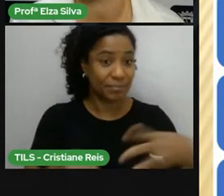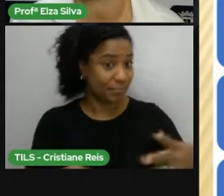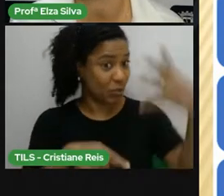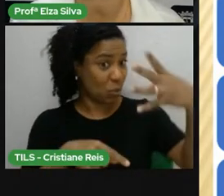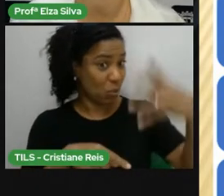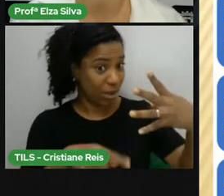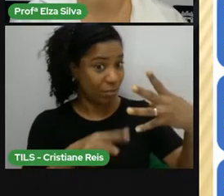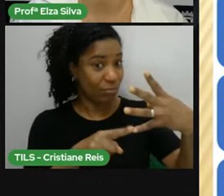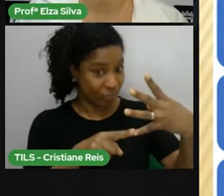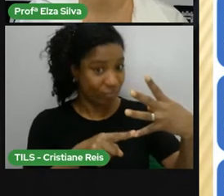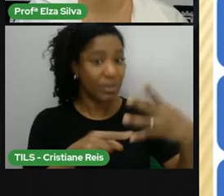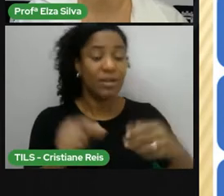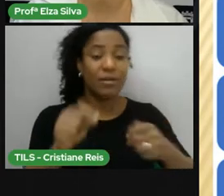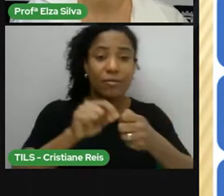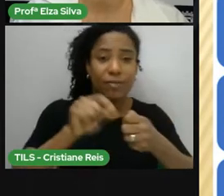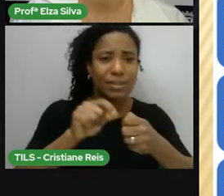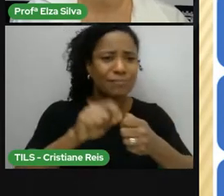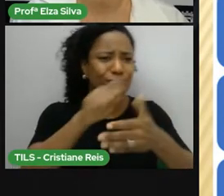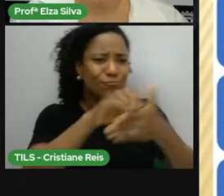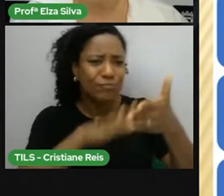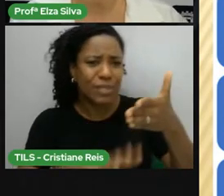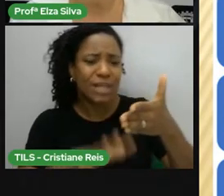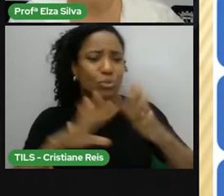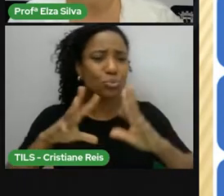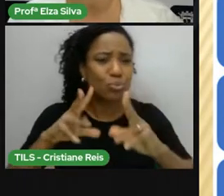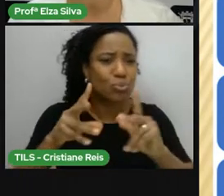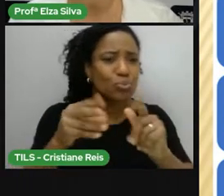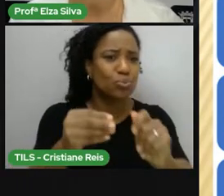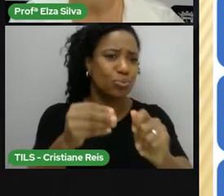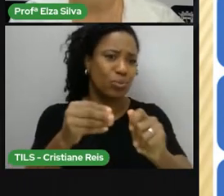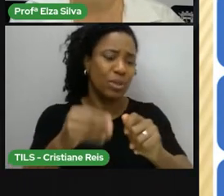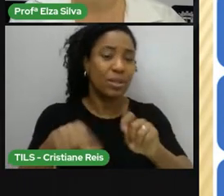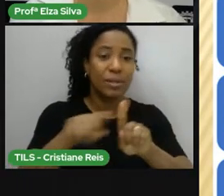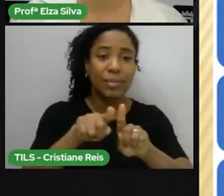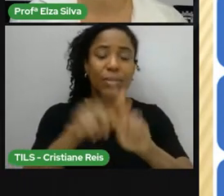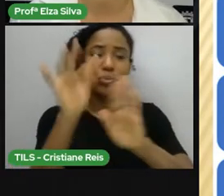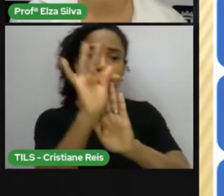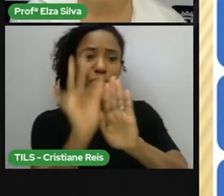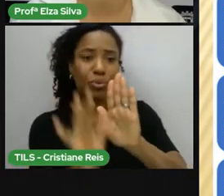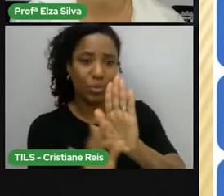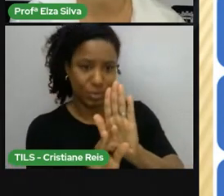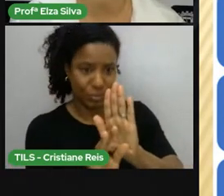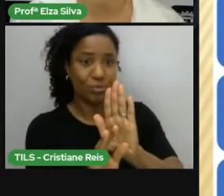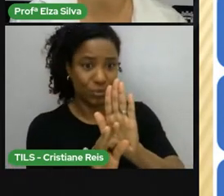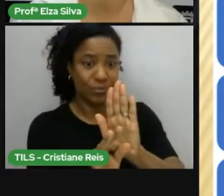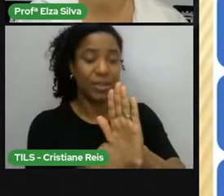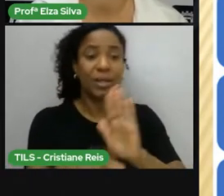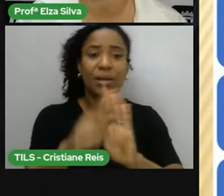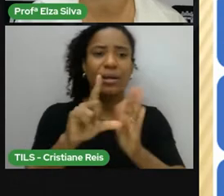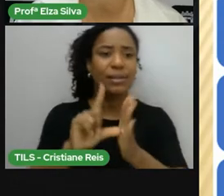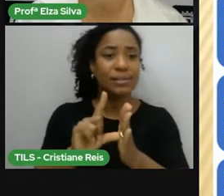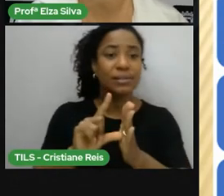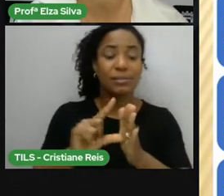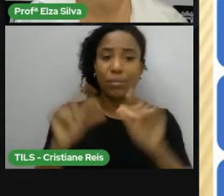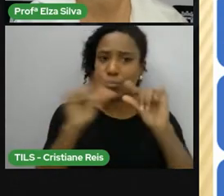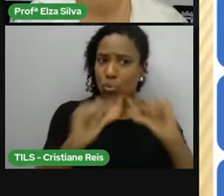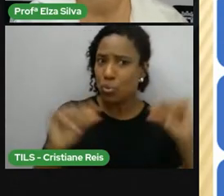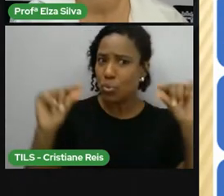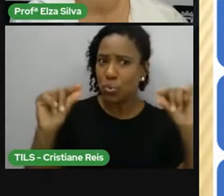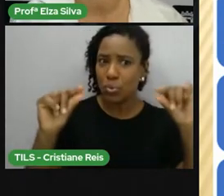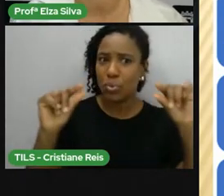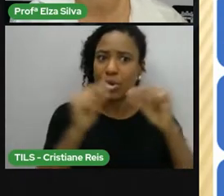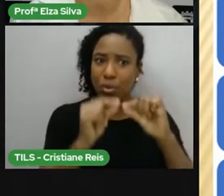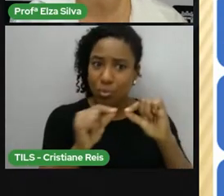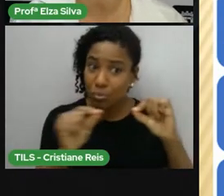atividades solicitadas e leia os textos e os enunciados das questões mais de uma vez.